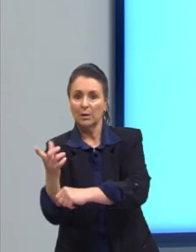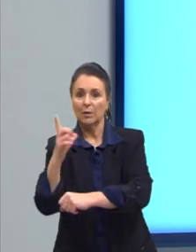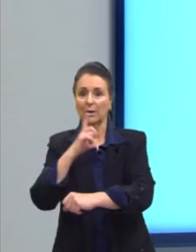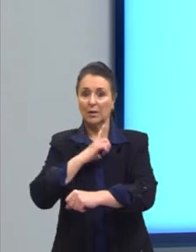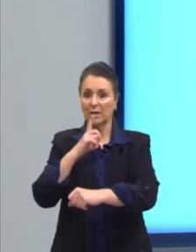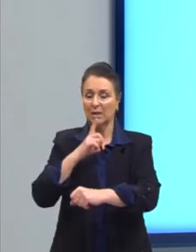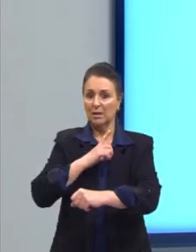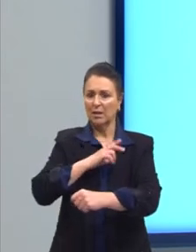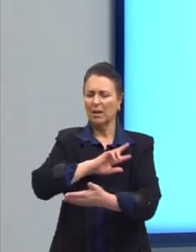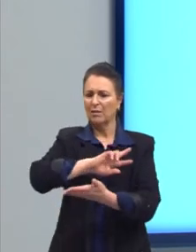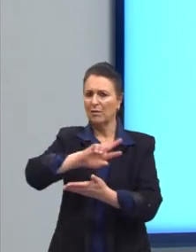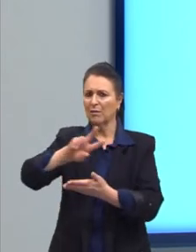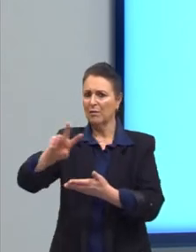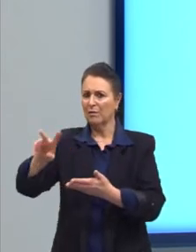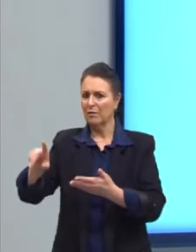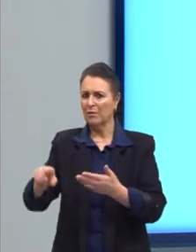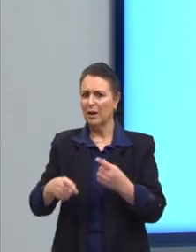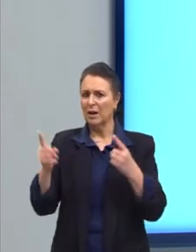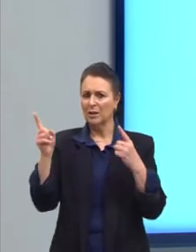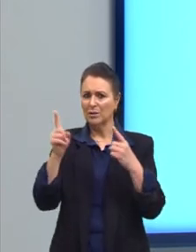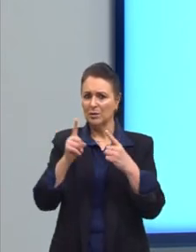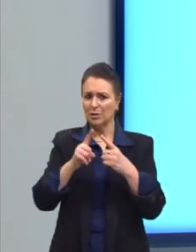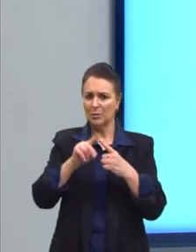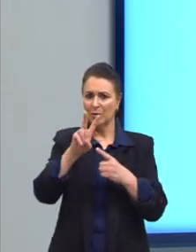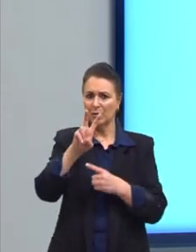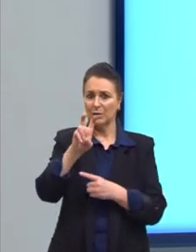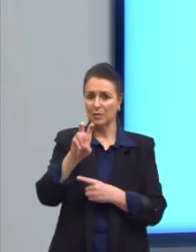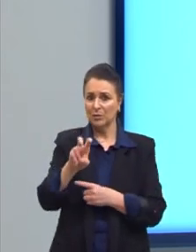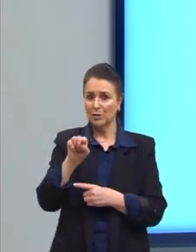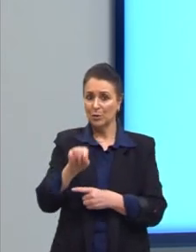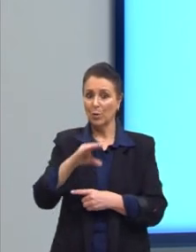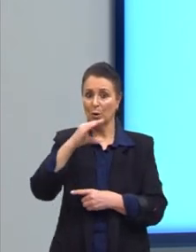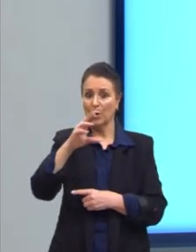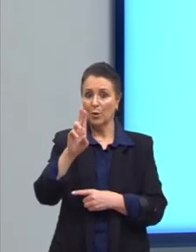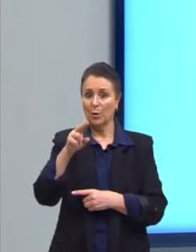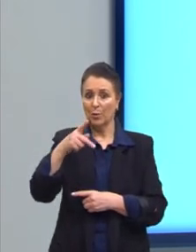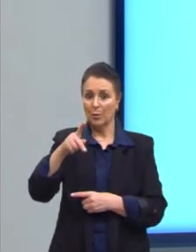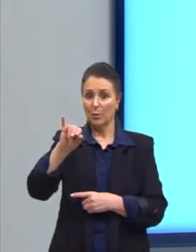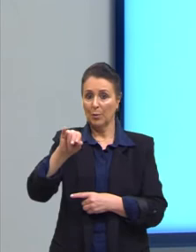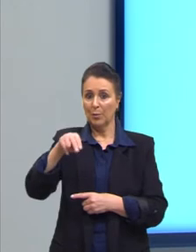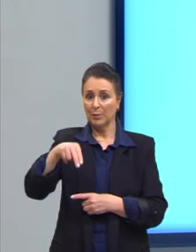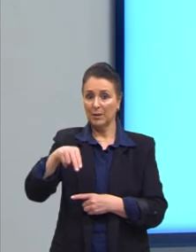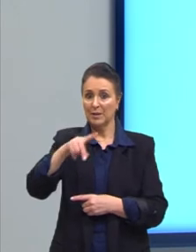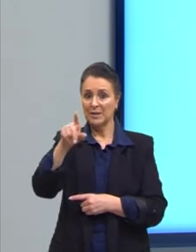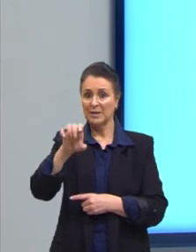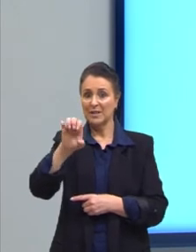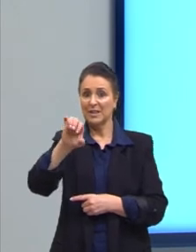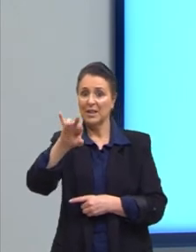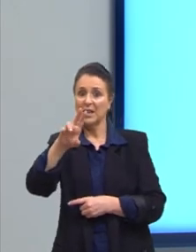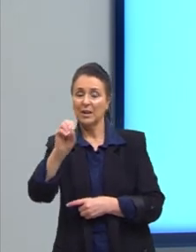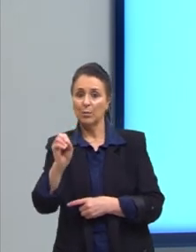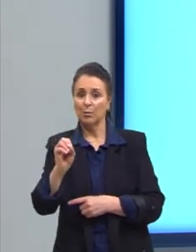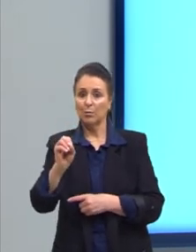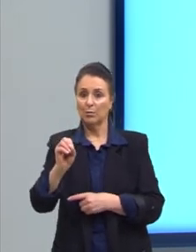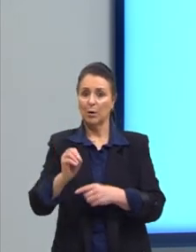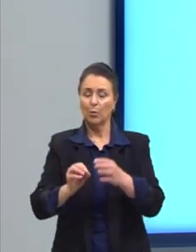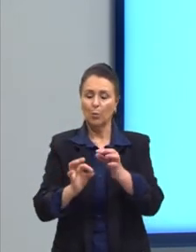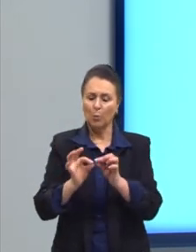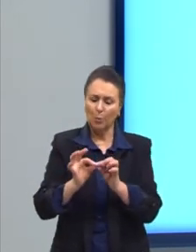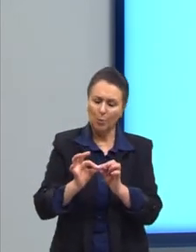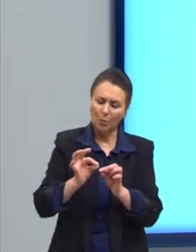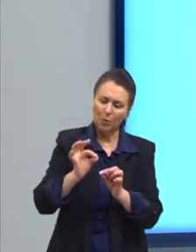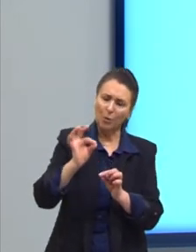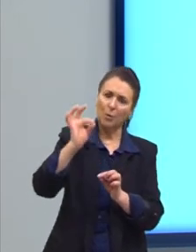cerca de 25 milhões de cupinzeiros, com até 2,5 metros de altura. É